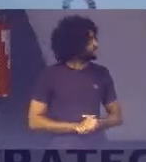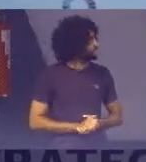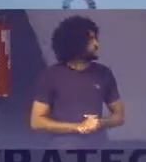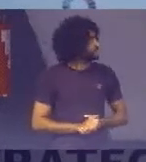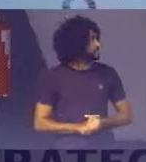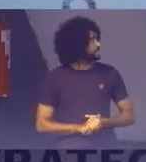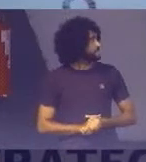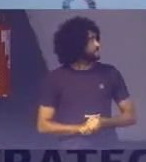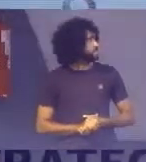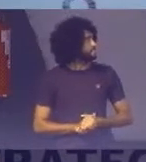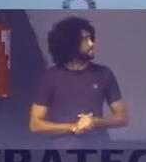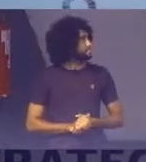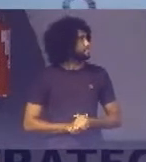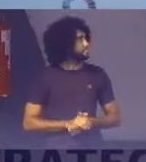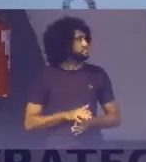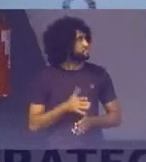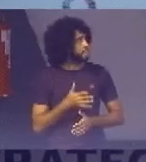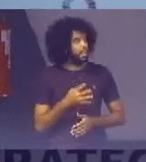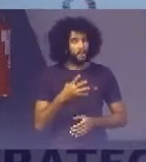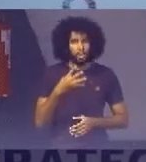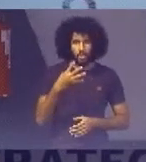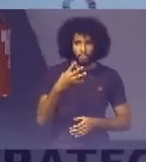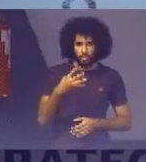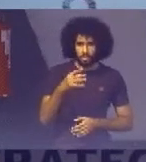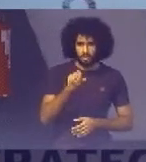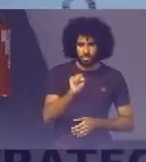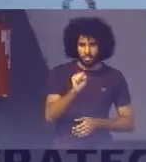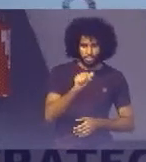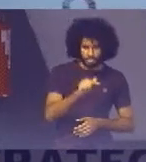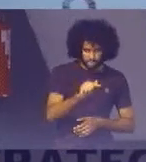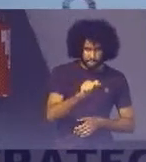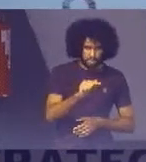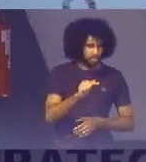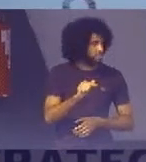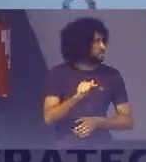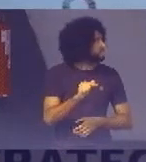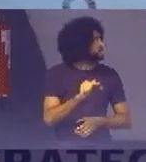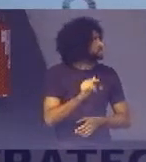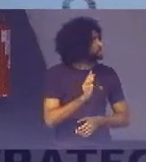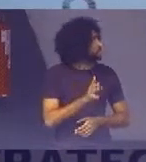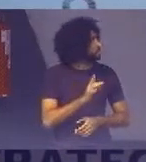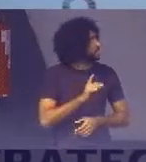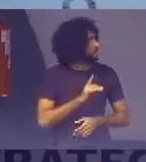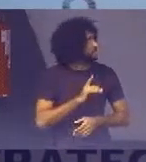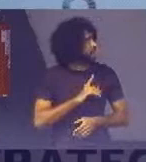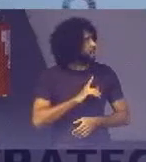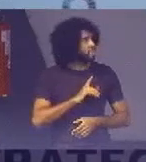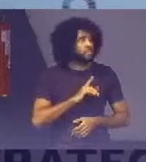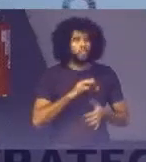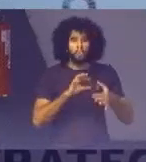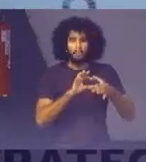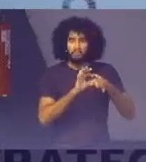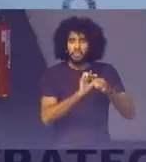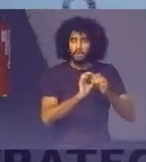Das 487 Que os tribunais Nos informaram Elas estão relacionadas